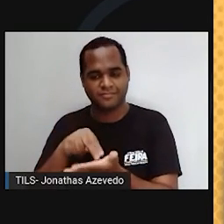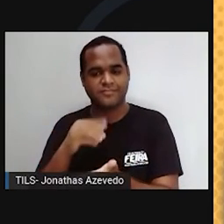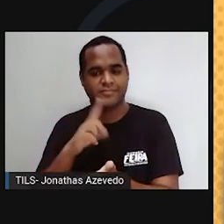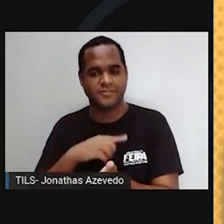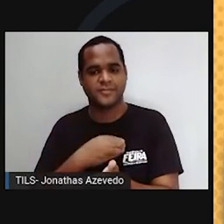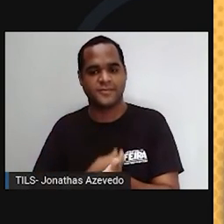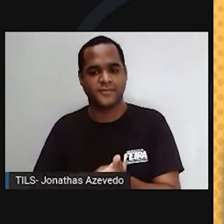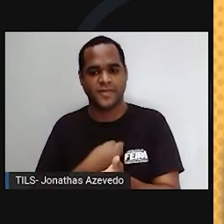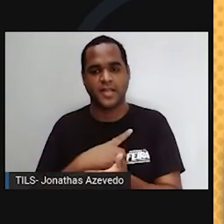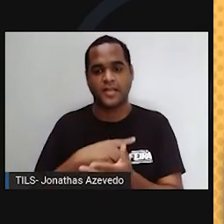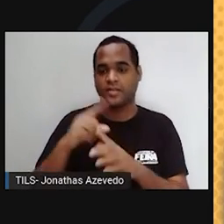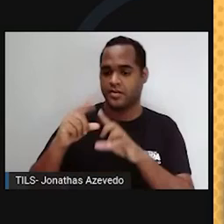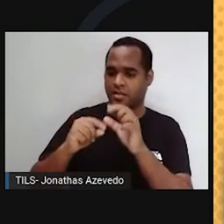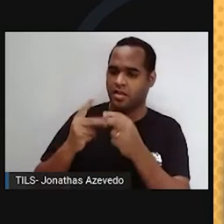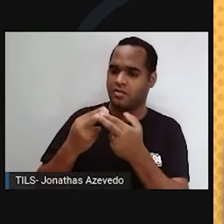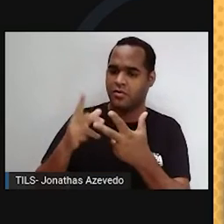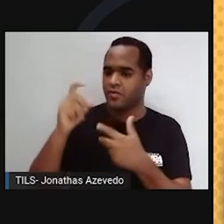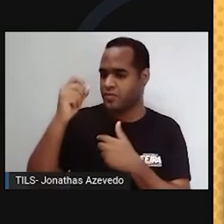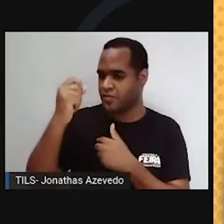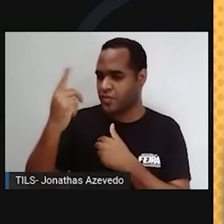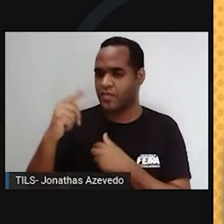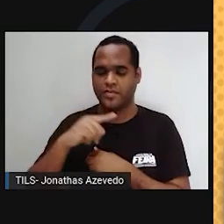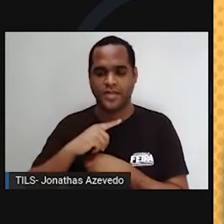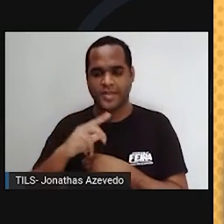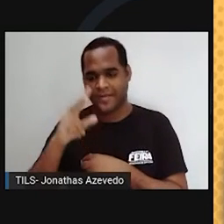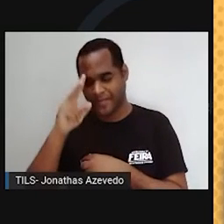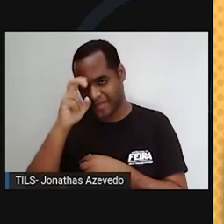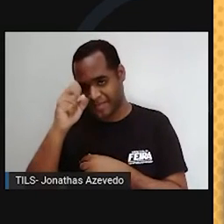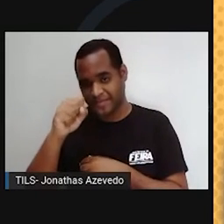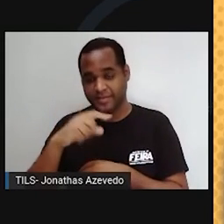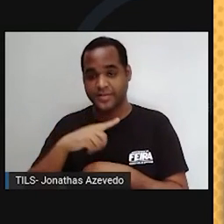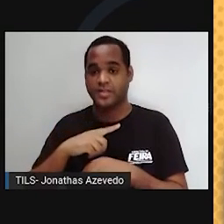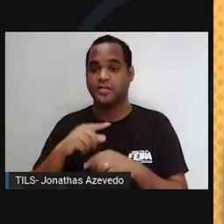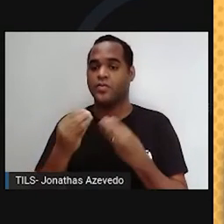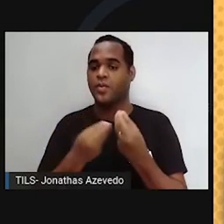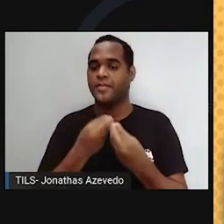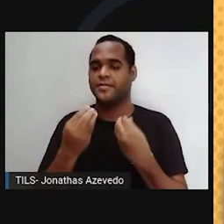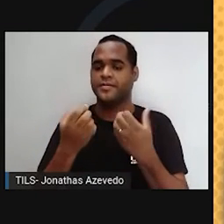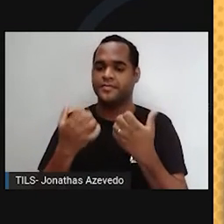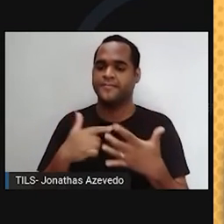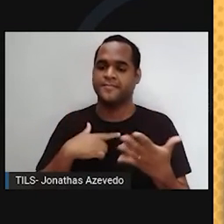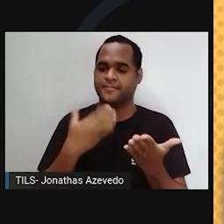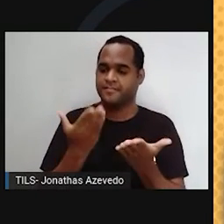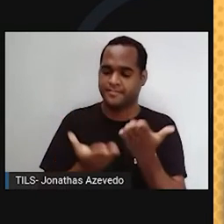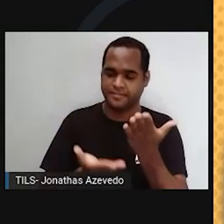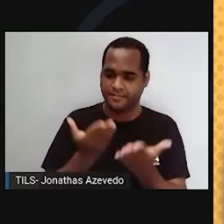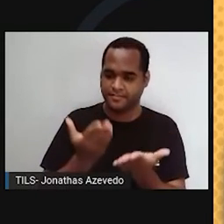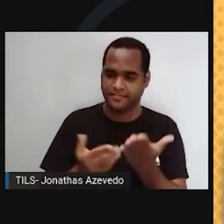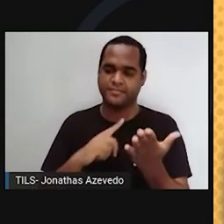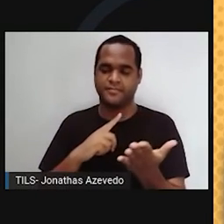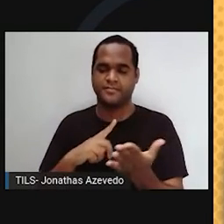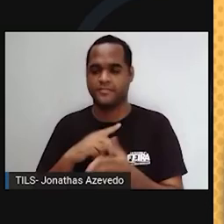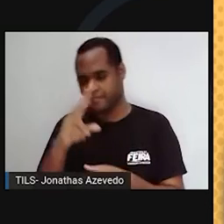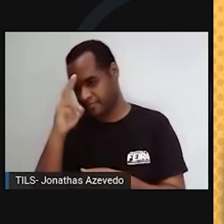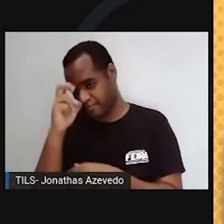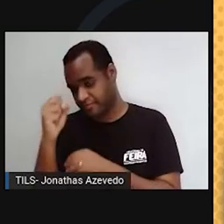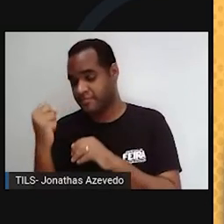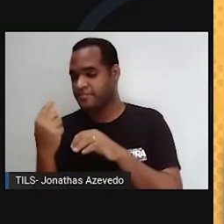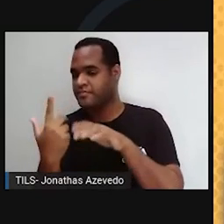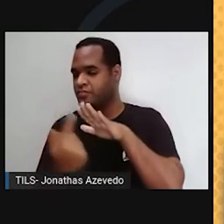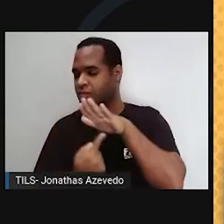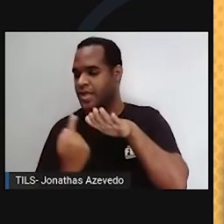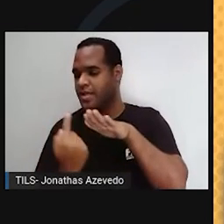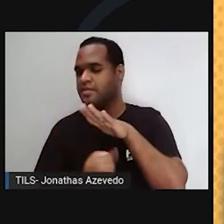nossa estrela, o Sol, é uma grande bola de gás incandescente, em equilíbrio entre a expansão do gás no seu centro